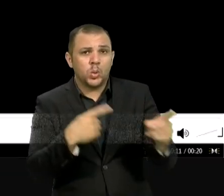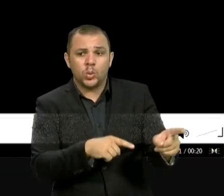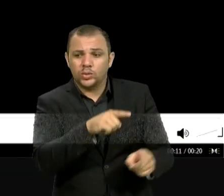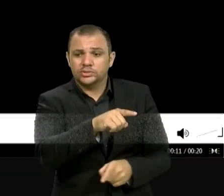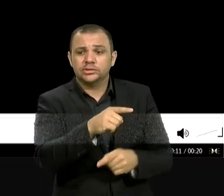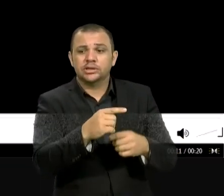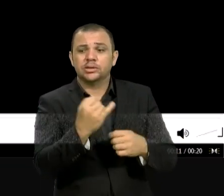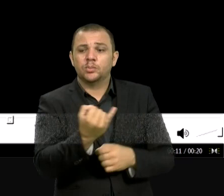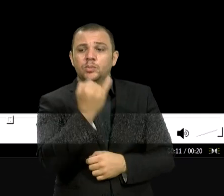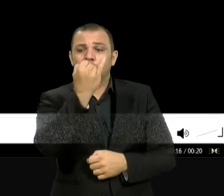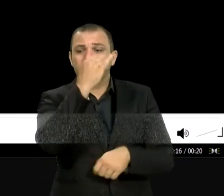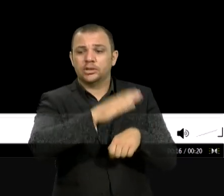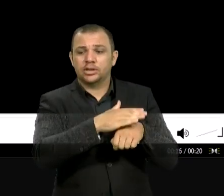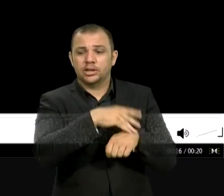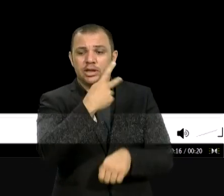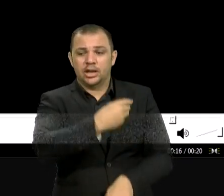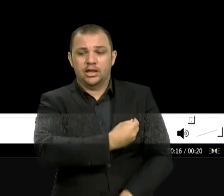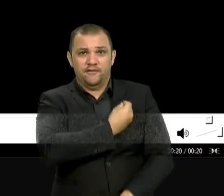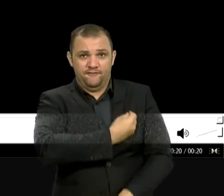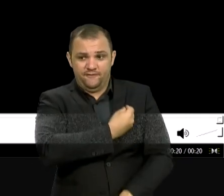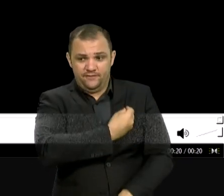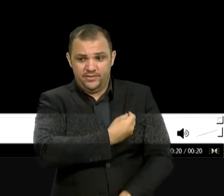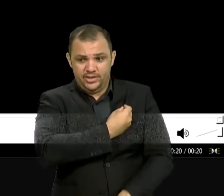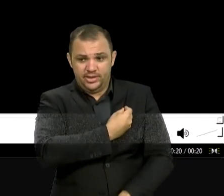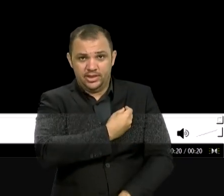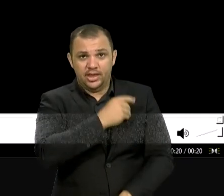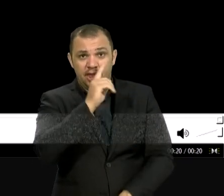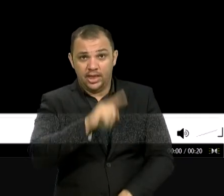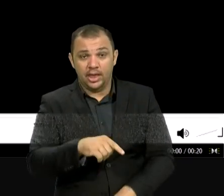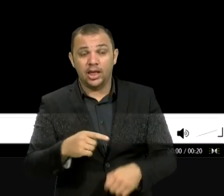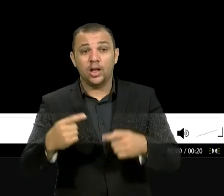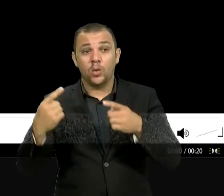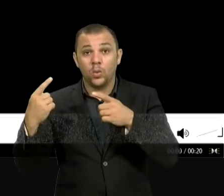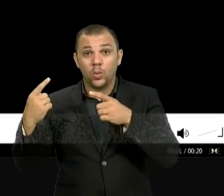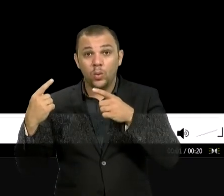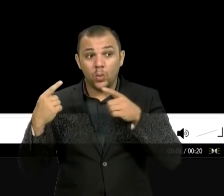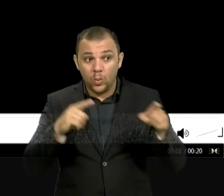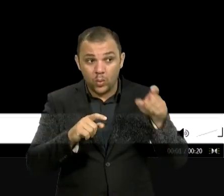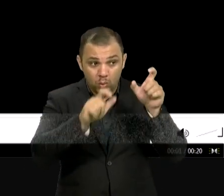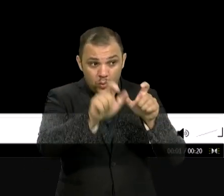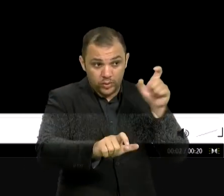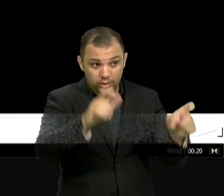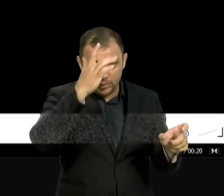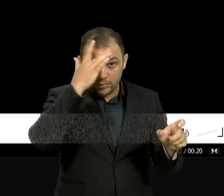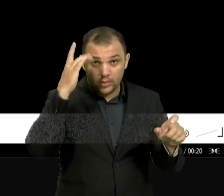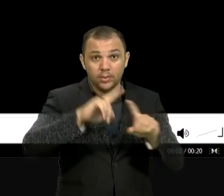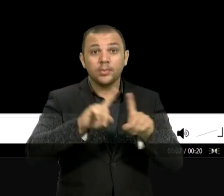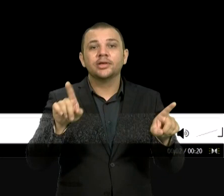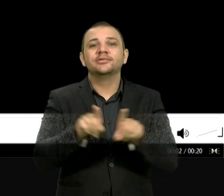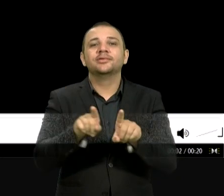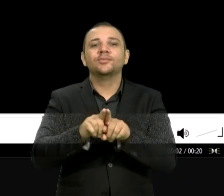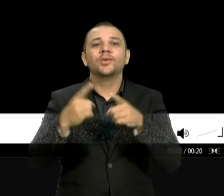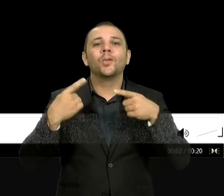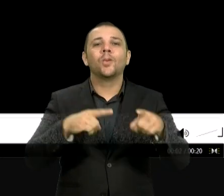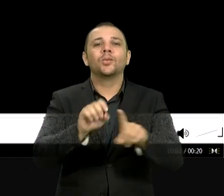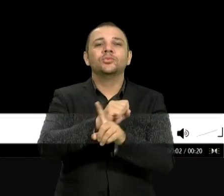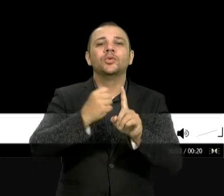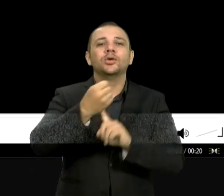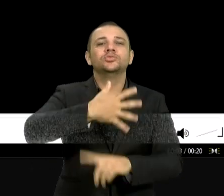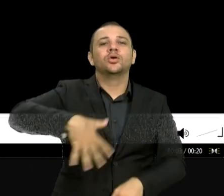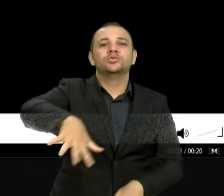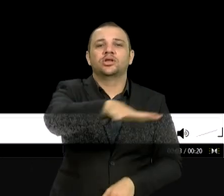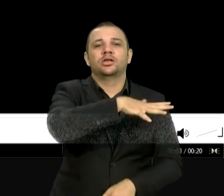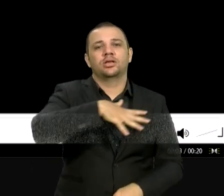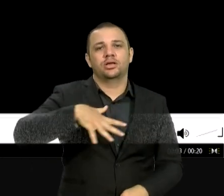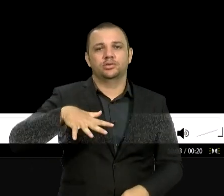diretamente o indivíduo alvo, mas também abala o tecido social como um todo. Como representante